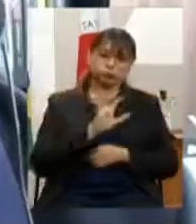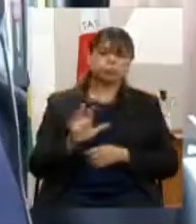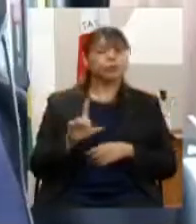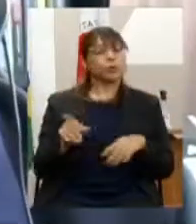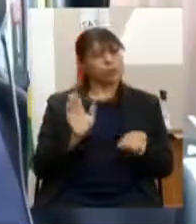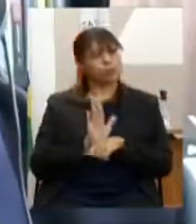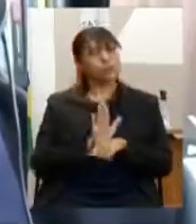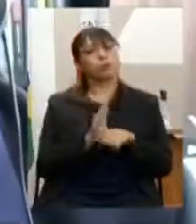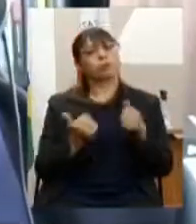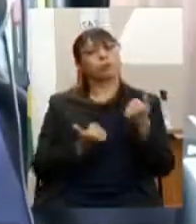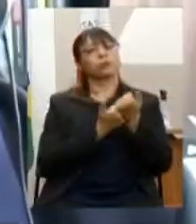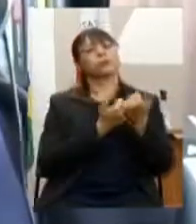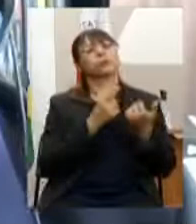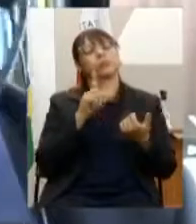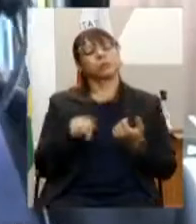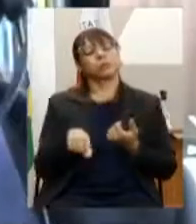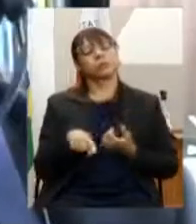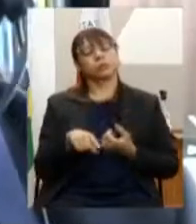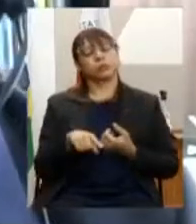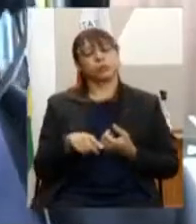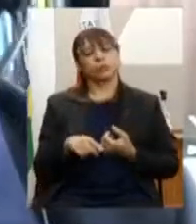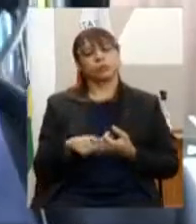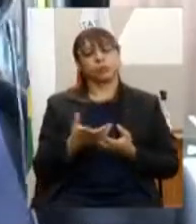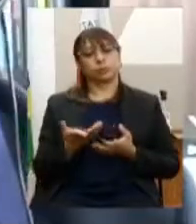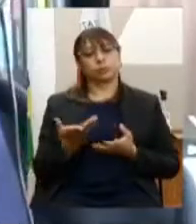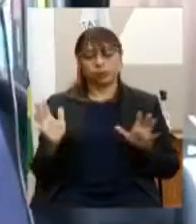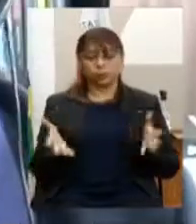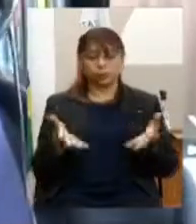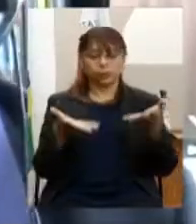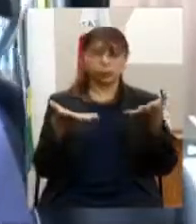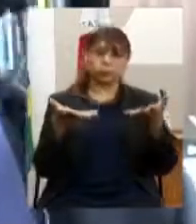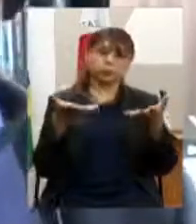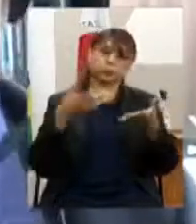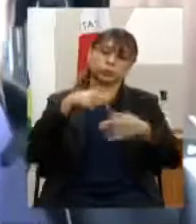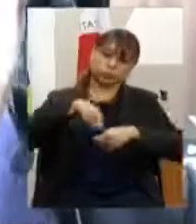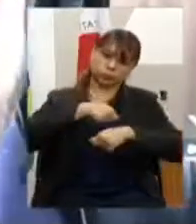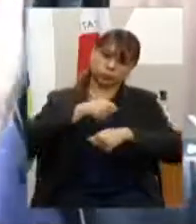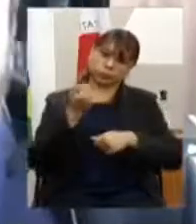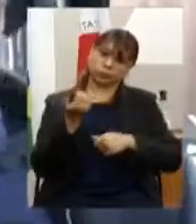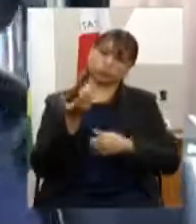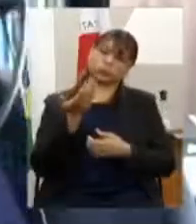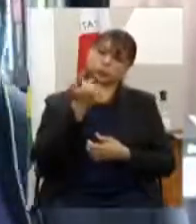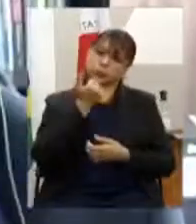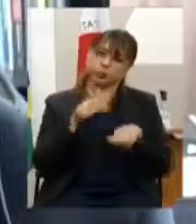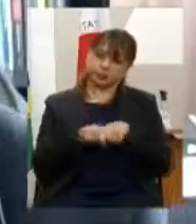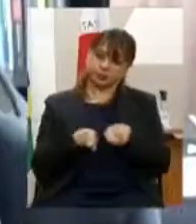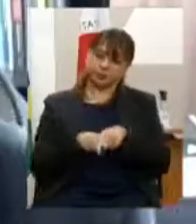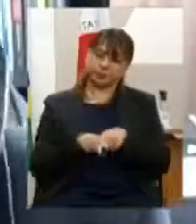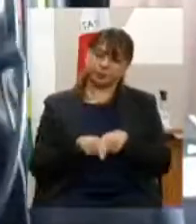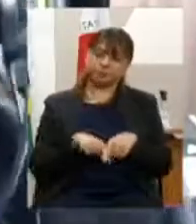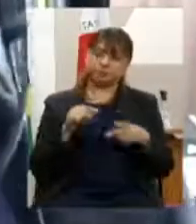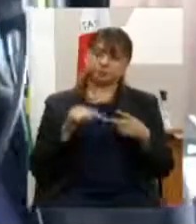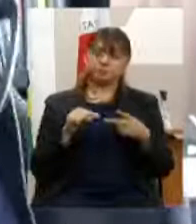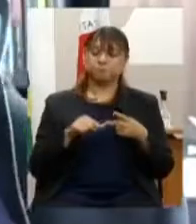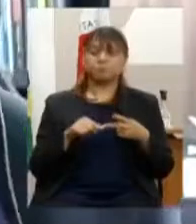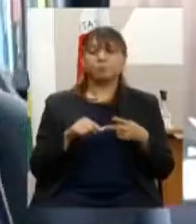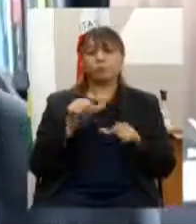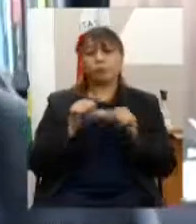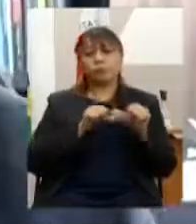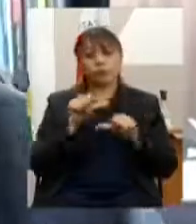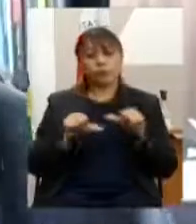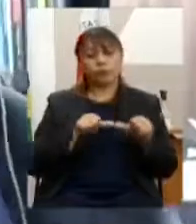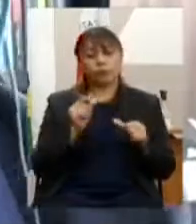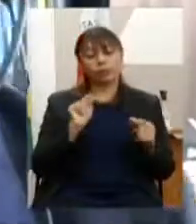realização de atividades de suporte e promoção da gastronomia o segundo ponto foi alterar a